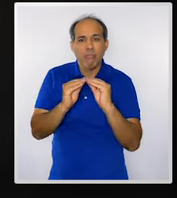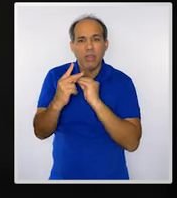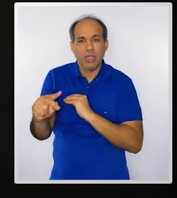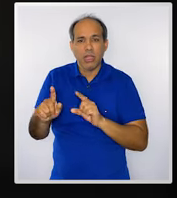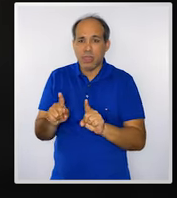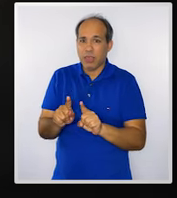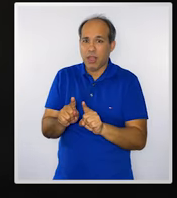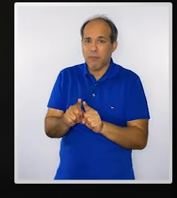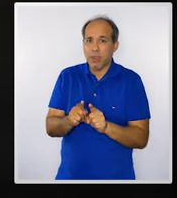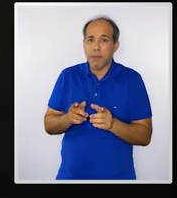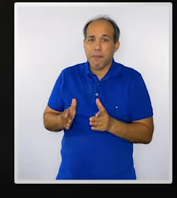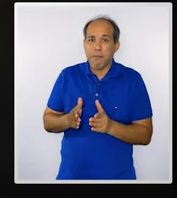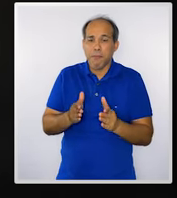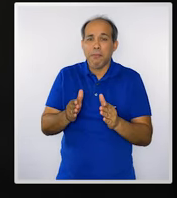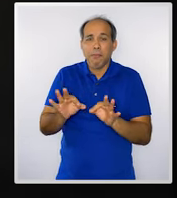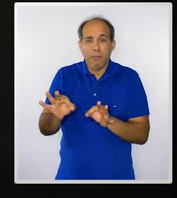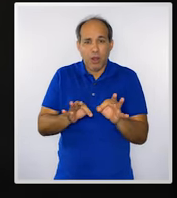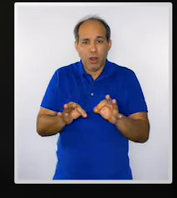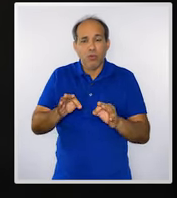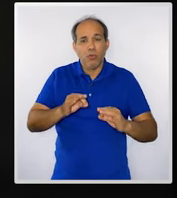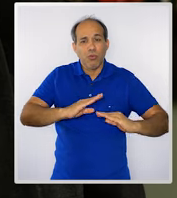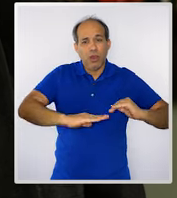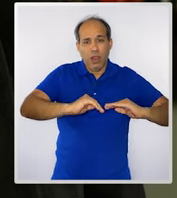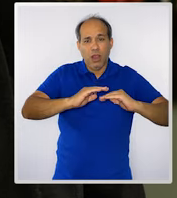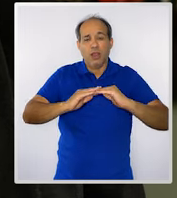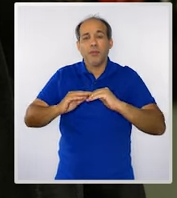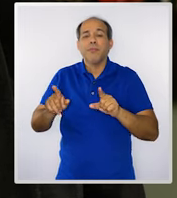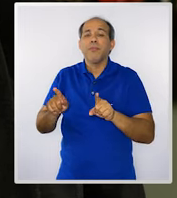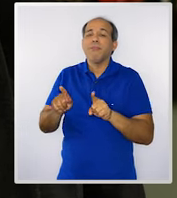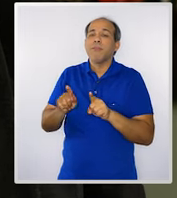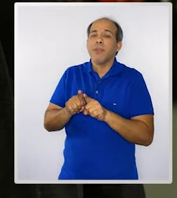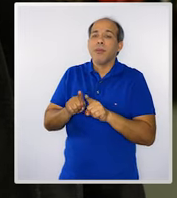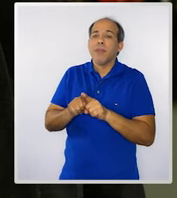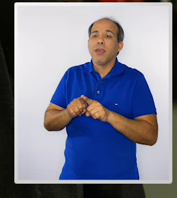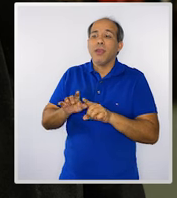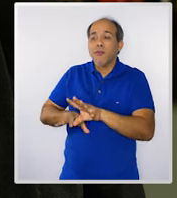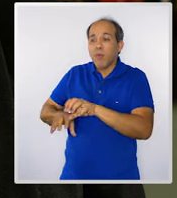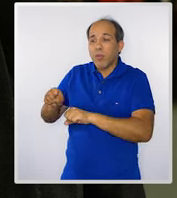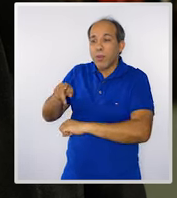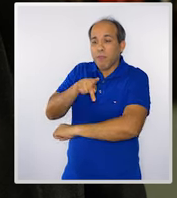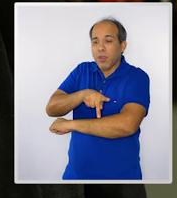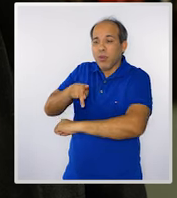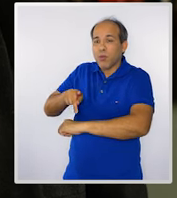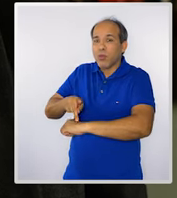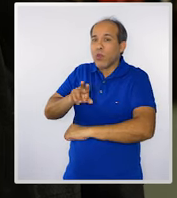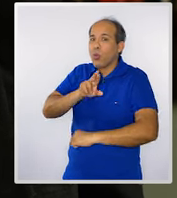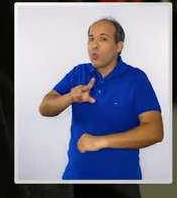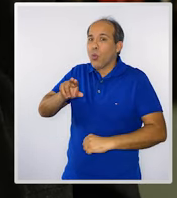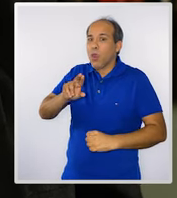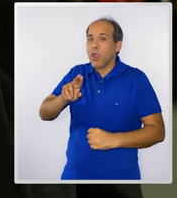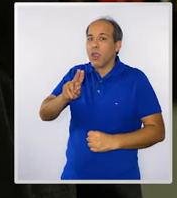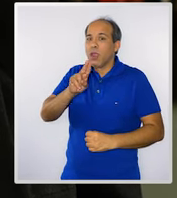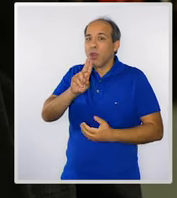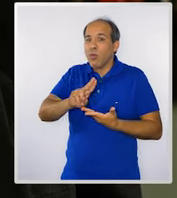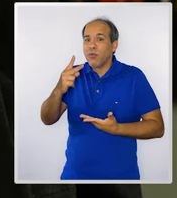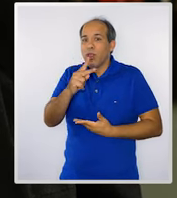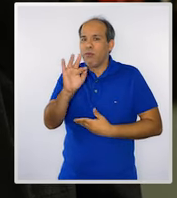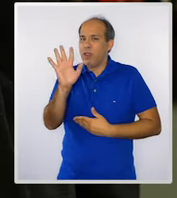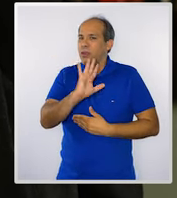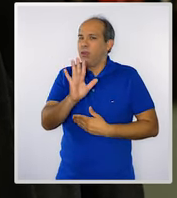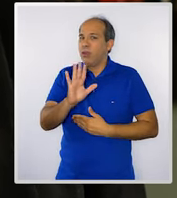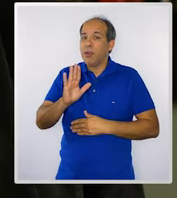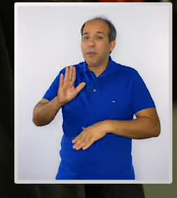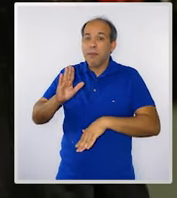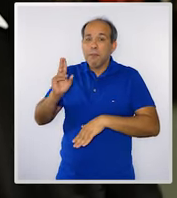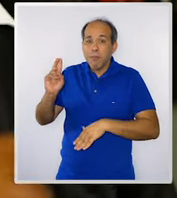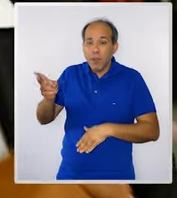a formação pedagógica, da prática pedagógica, essa não é proporcionada pela Universidade Federal.